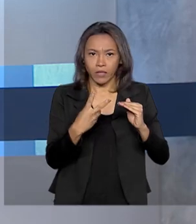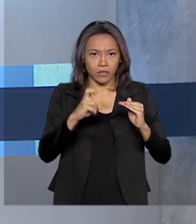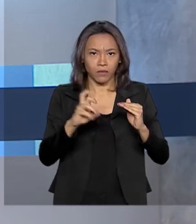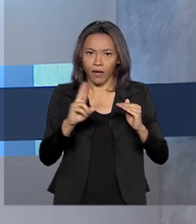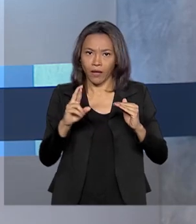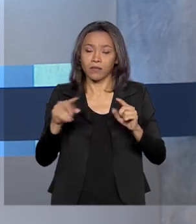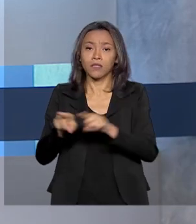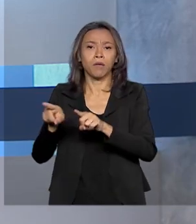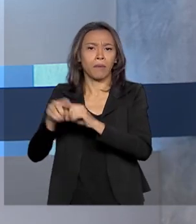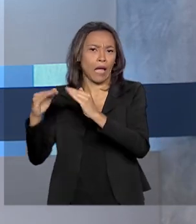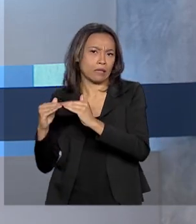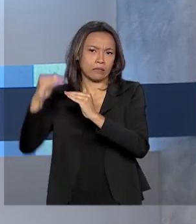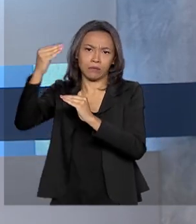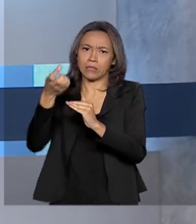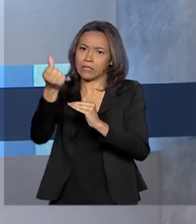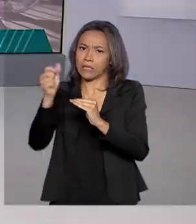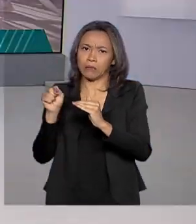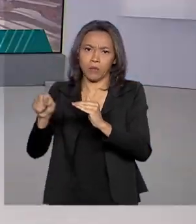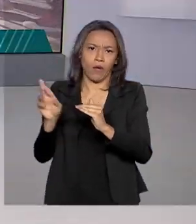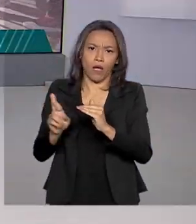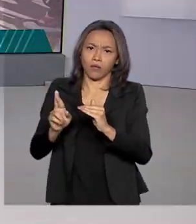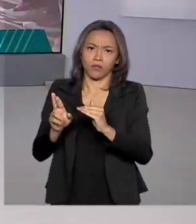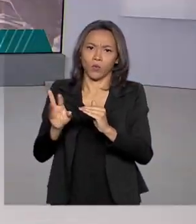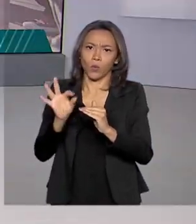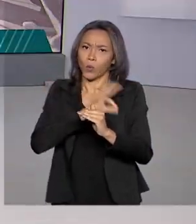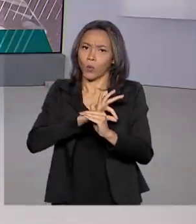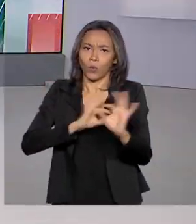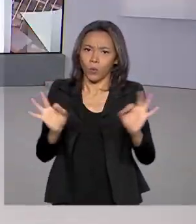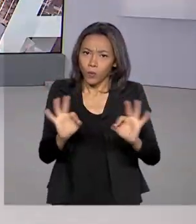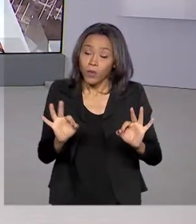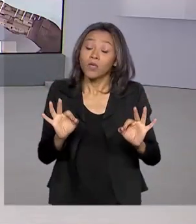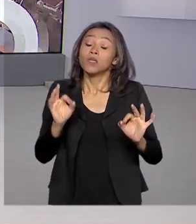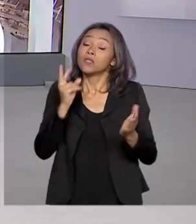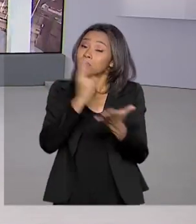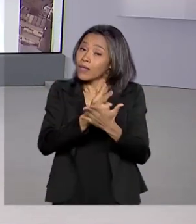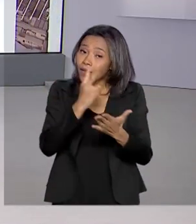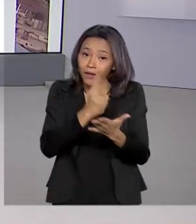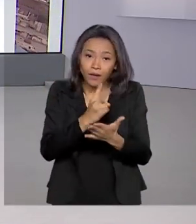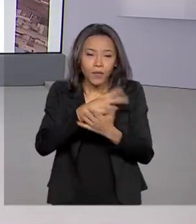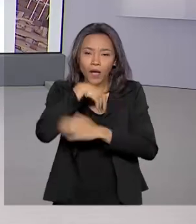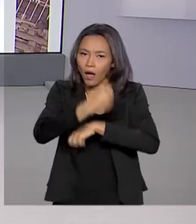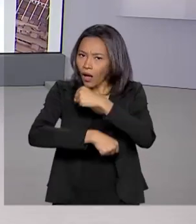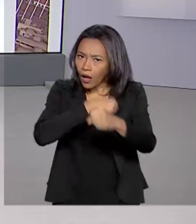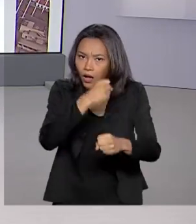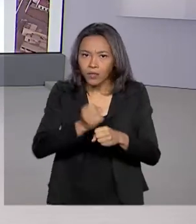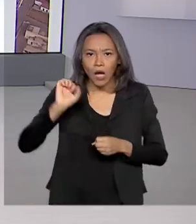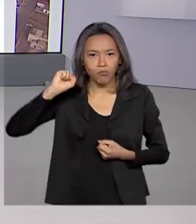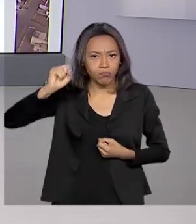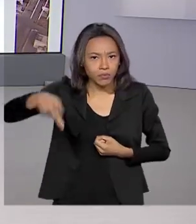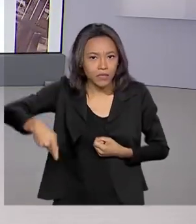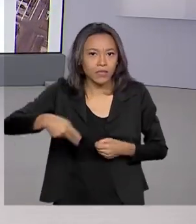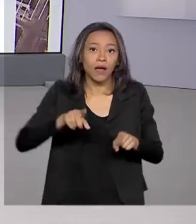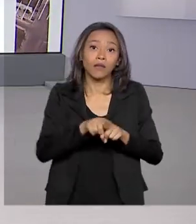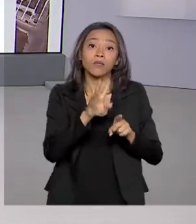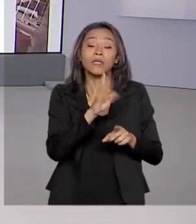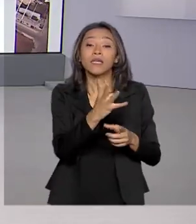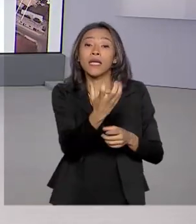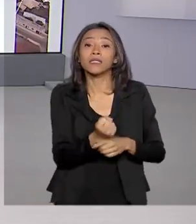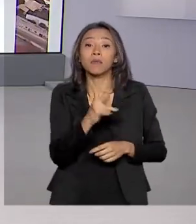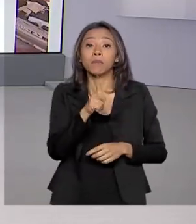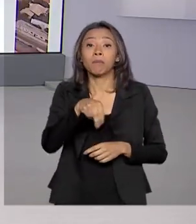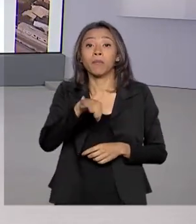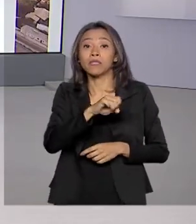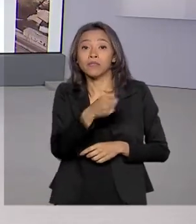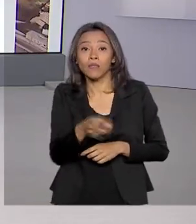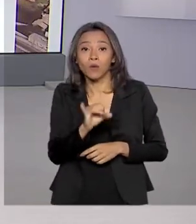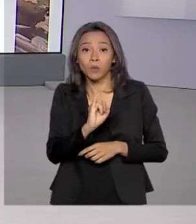superiores a R$.100,00. E todos os anos, aposentados e pensionistas do INSS precisam ficar atentos